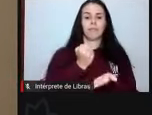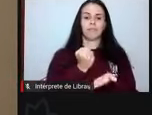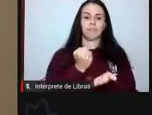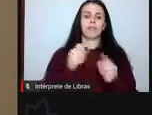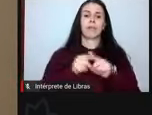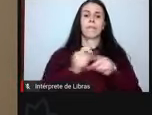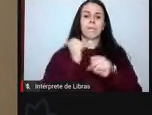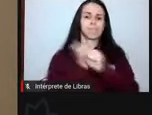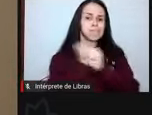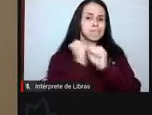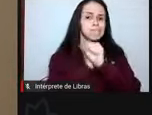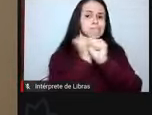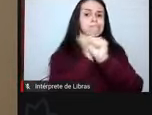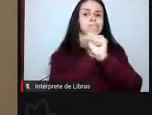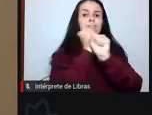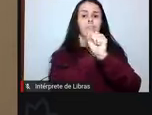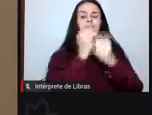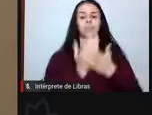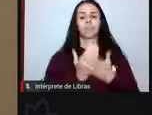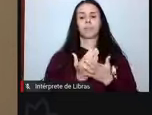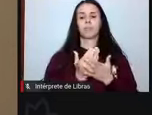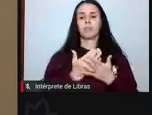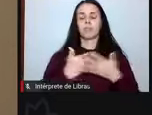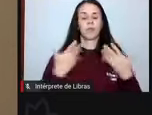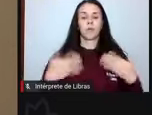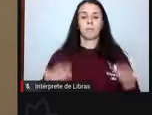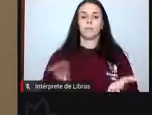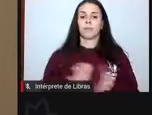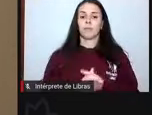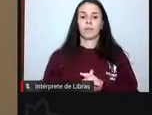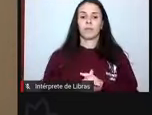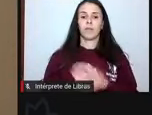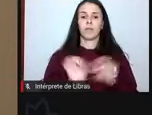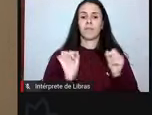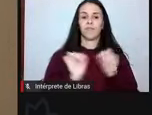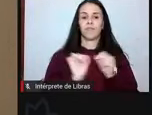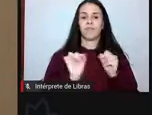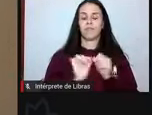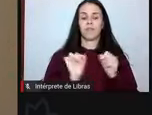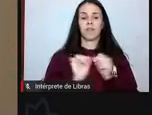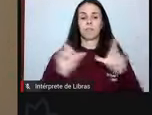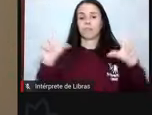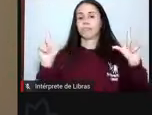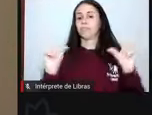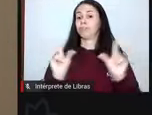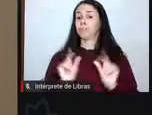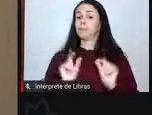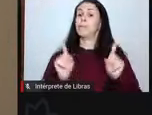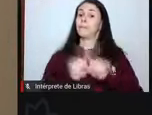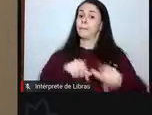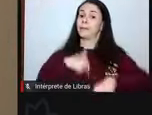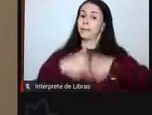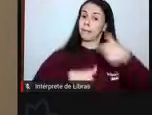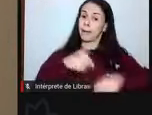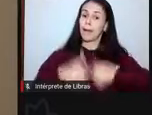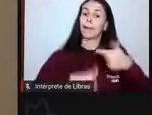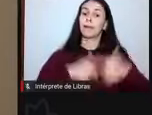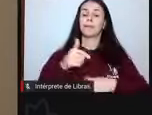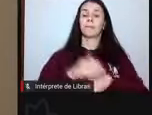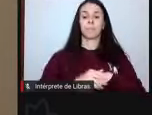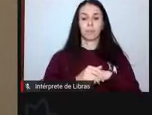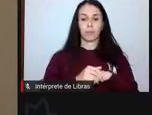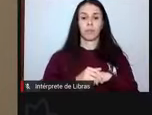obras, enfim, nós temos um déficit muito grande no nosso parque de TI, que